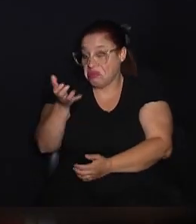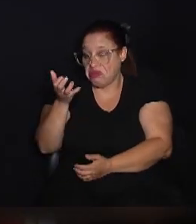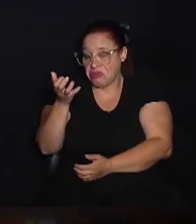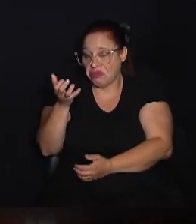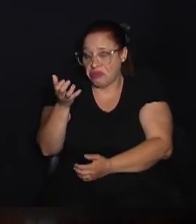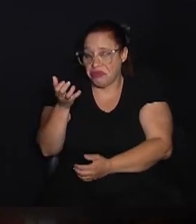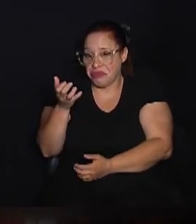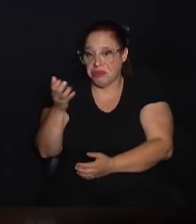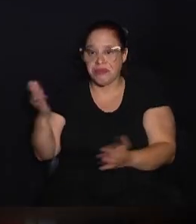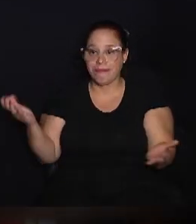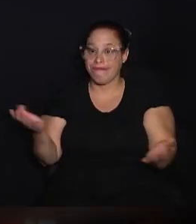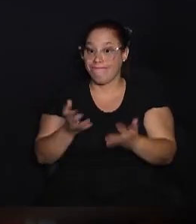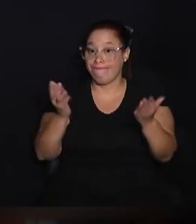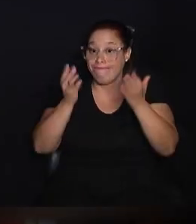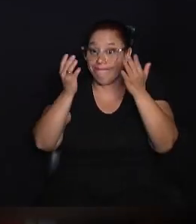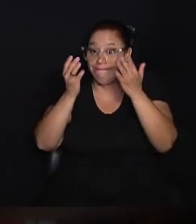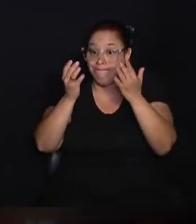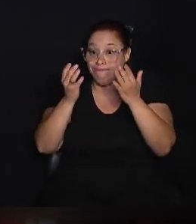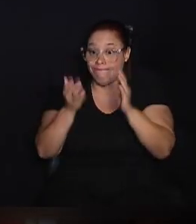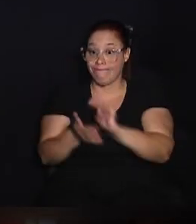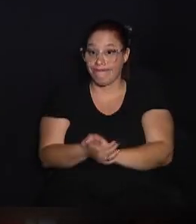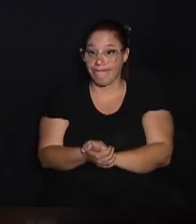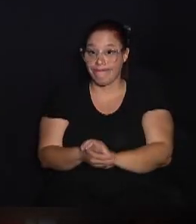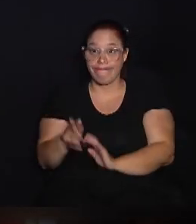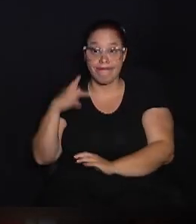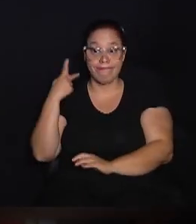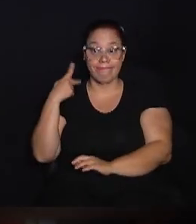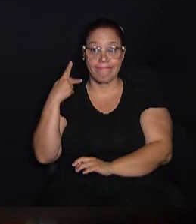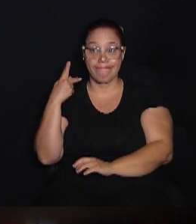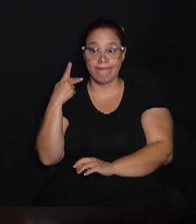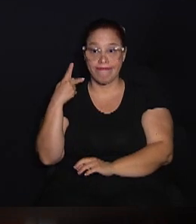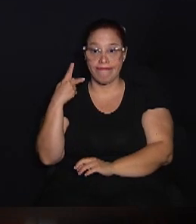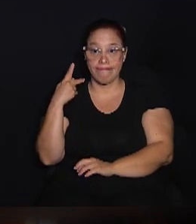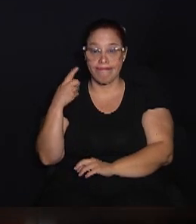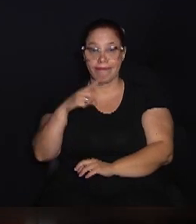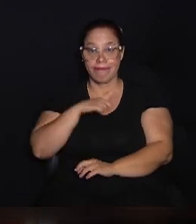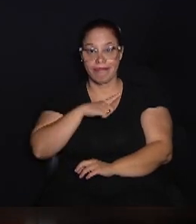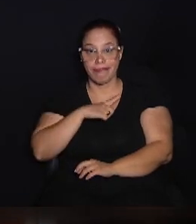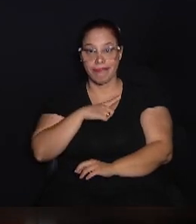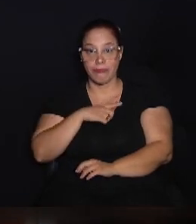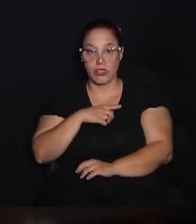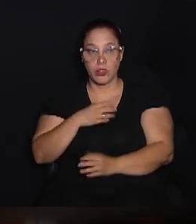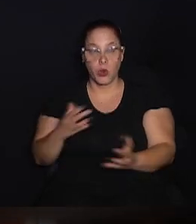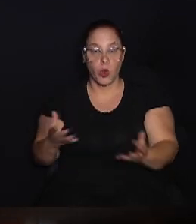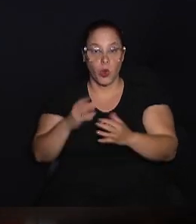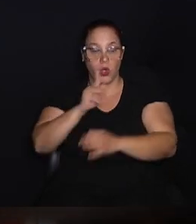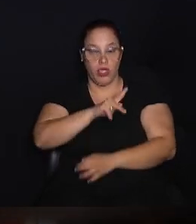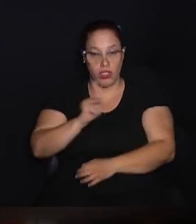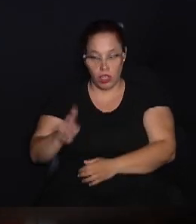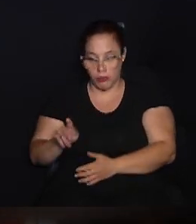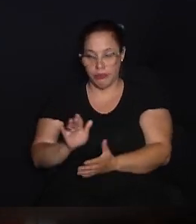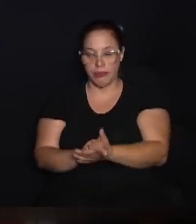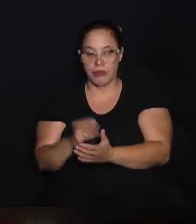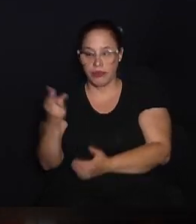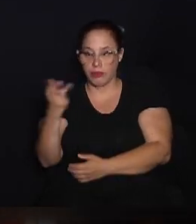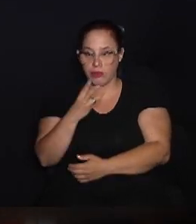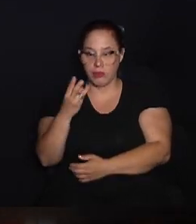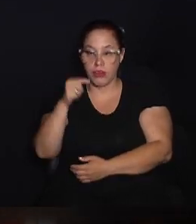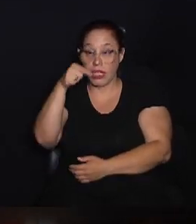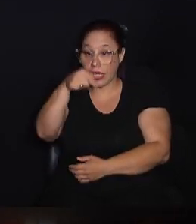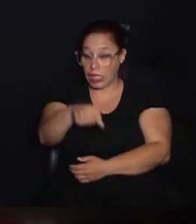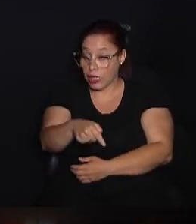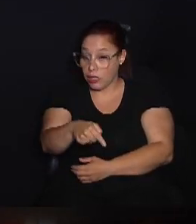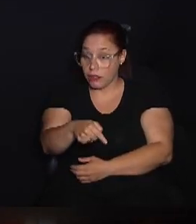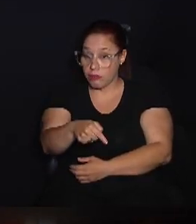me estimulando mesmo na política. Eu tive grandes professores, três